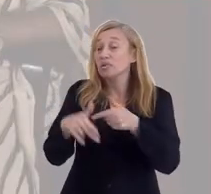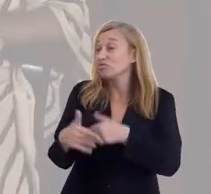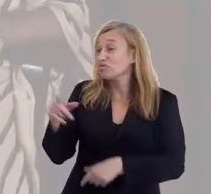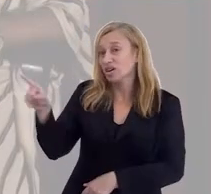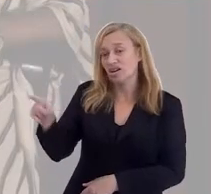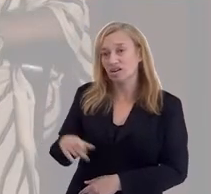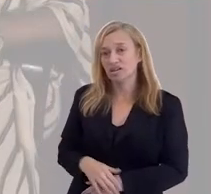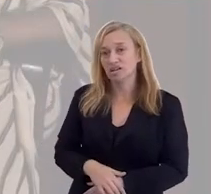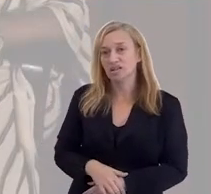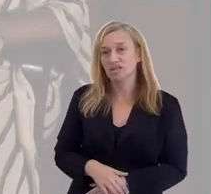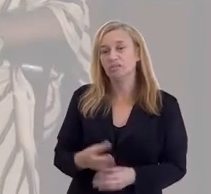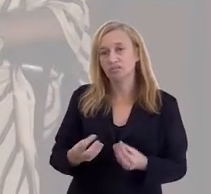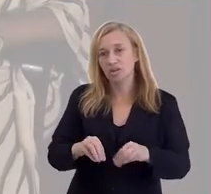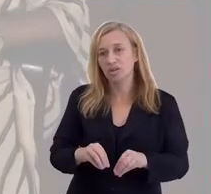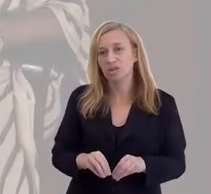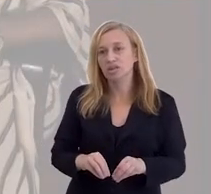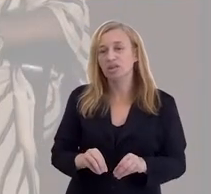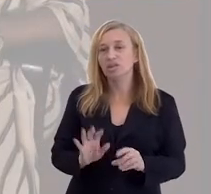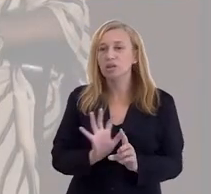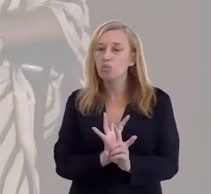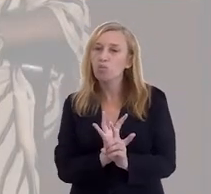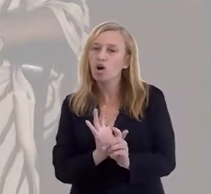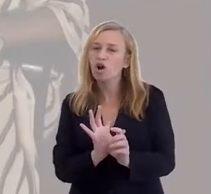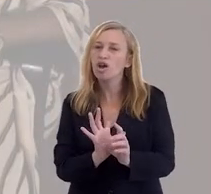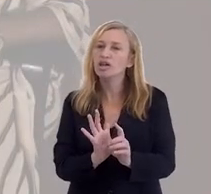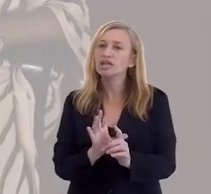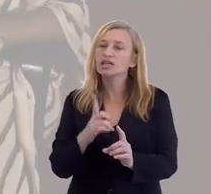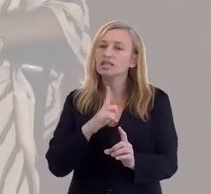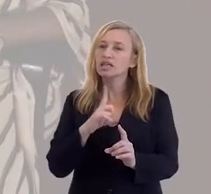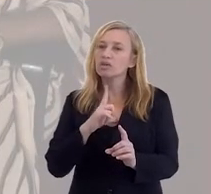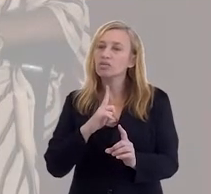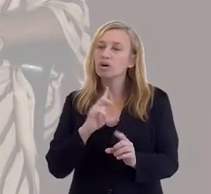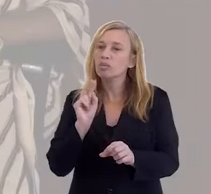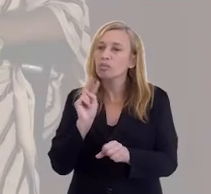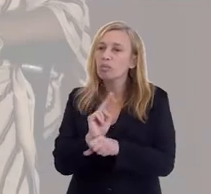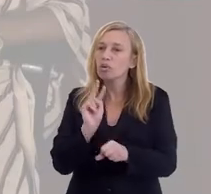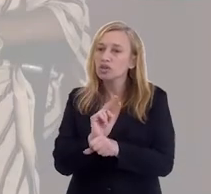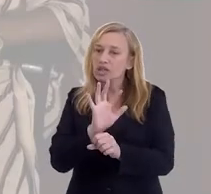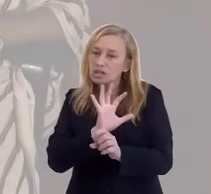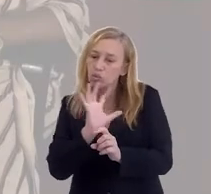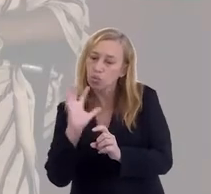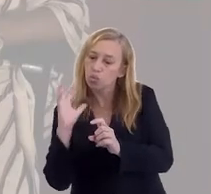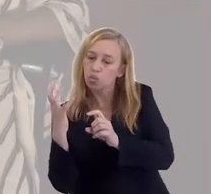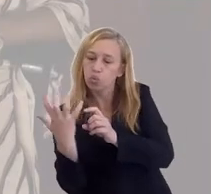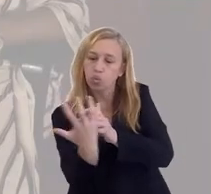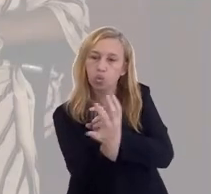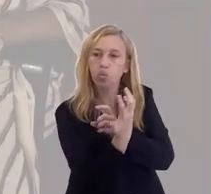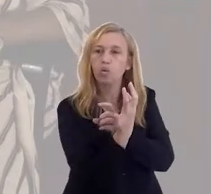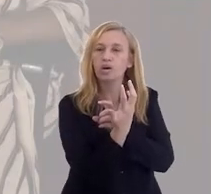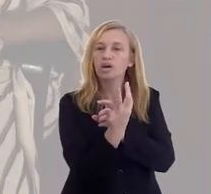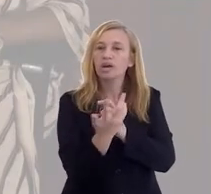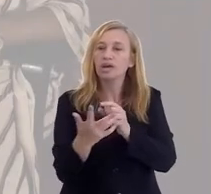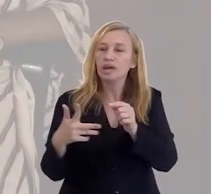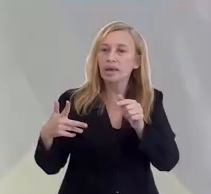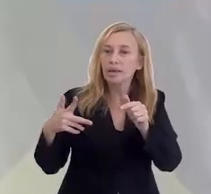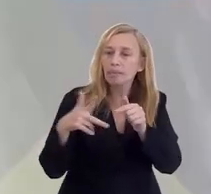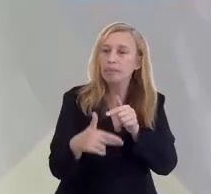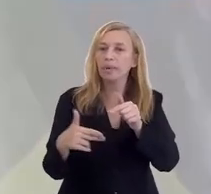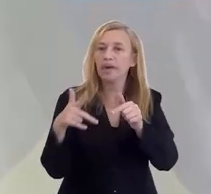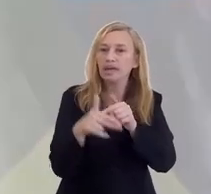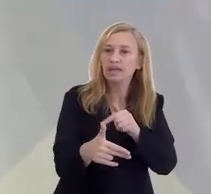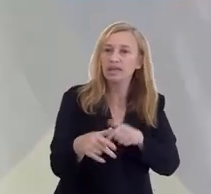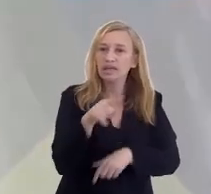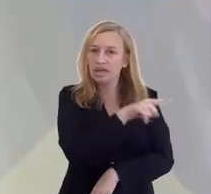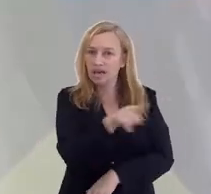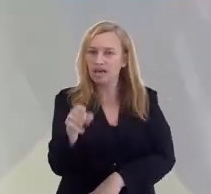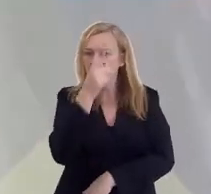eles criam barreiras magnéticas, barreiras vibratórias que impedem que esses pensamentos,